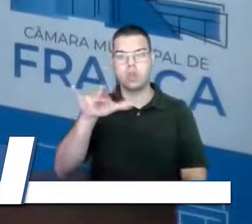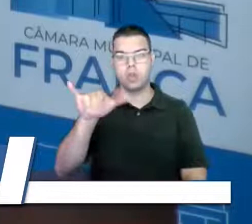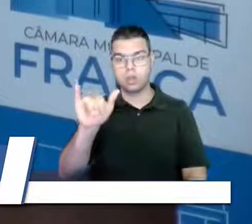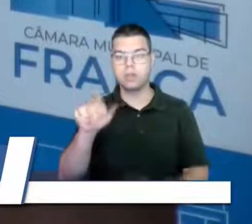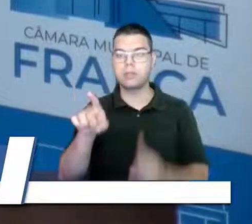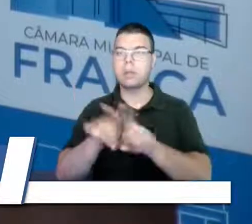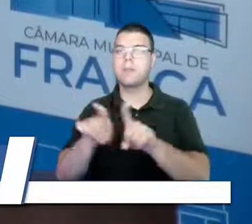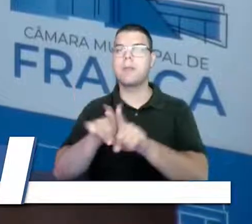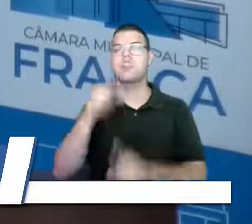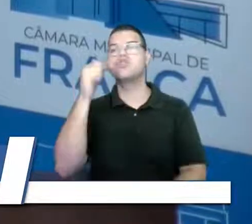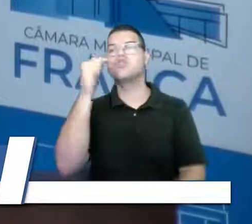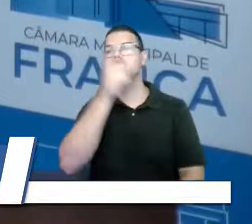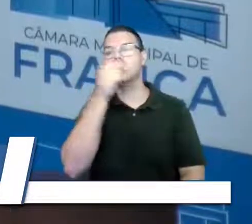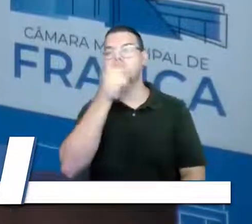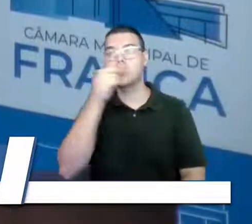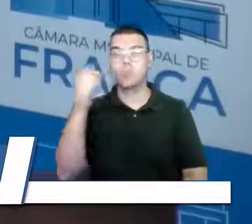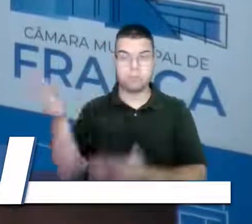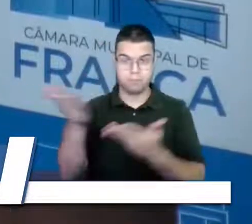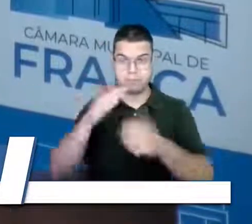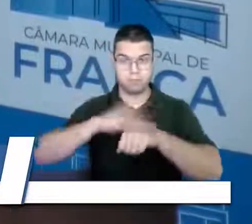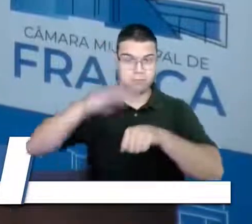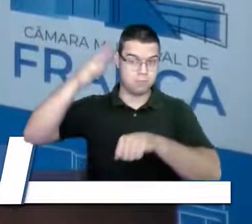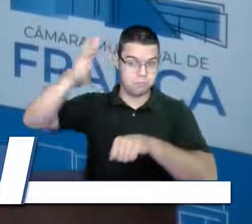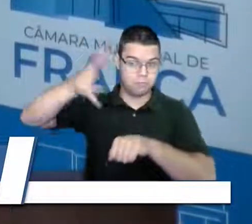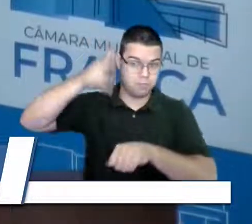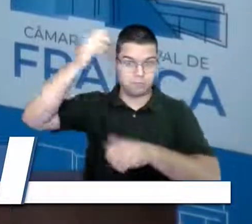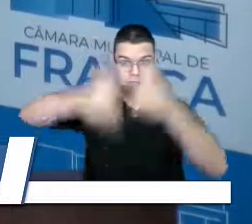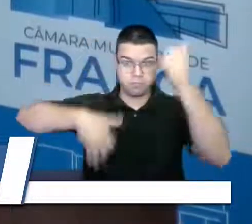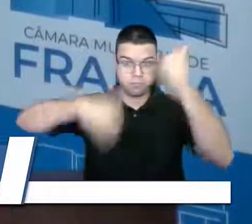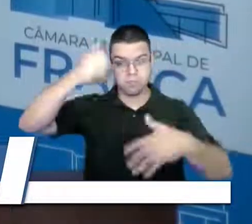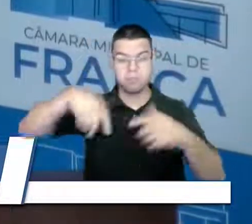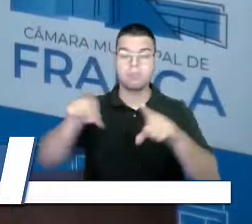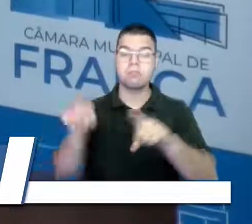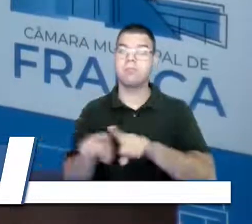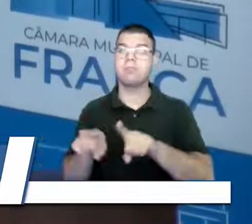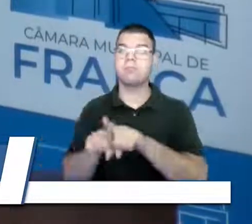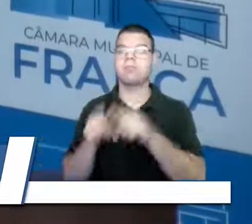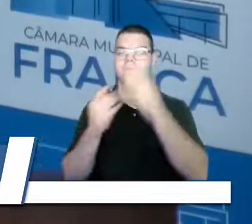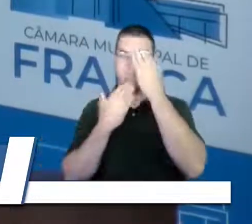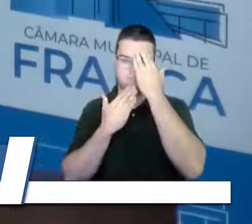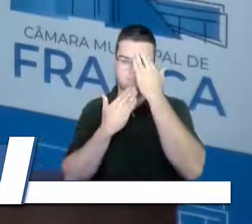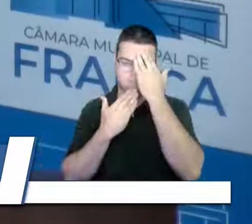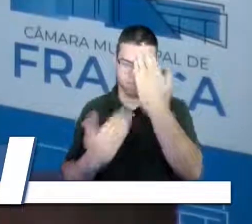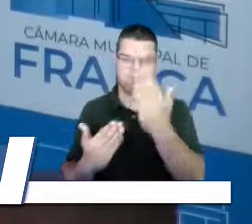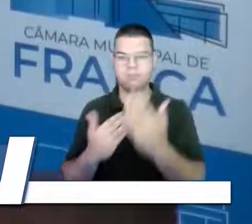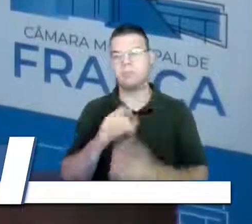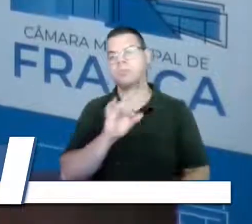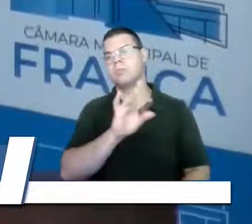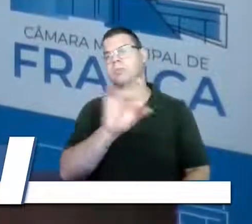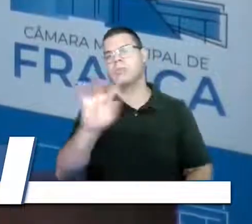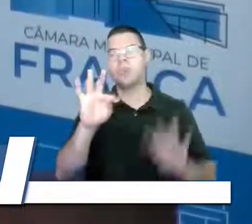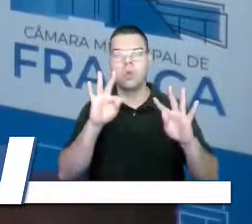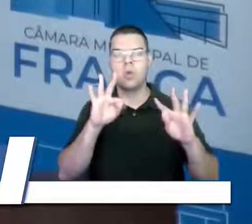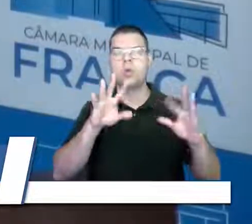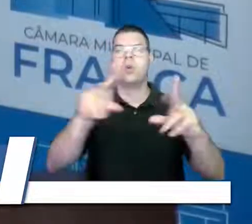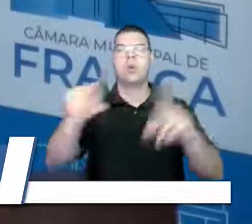algumas palavras aqui, mas fica aqui o meu agradecimento de coração a todos vocês pelo serviço prestado.